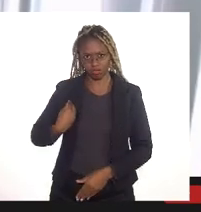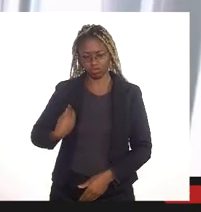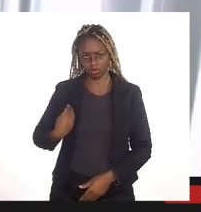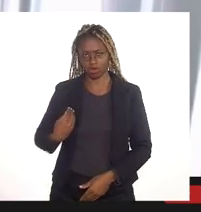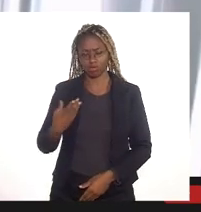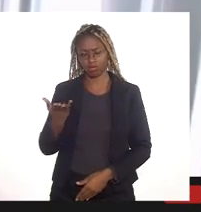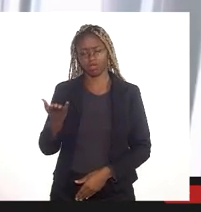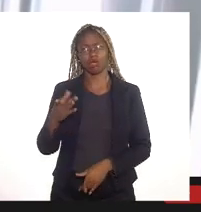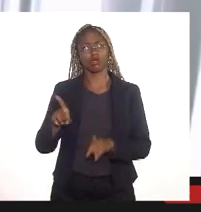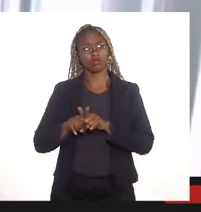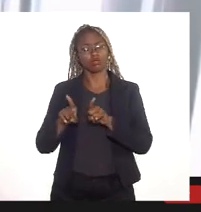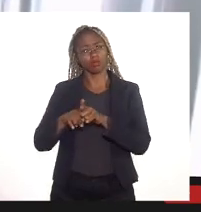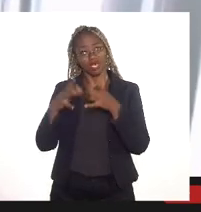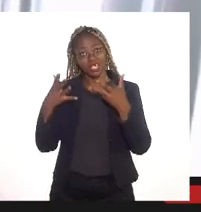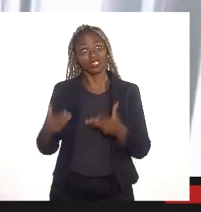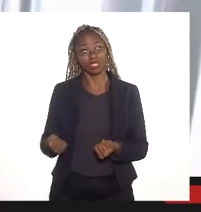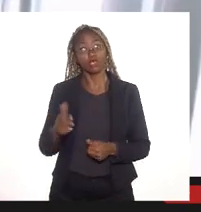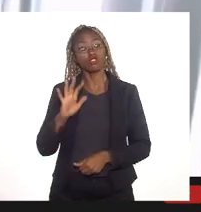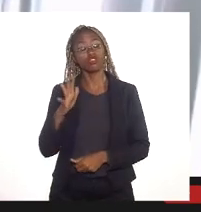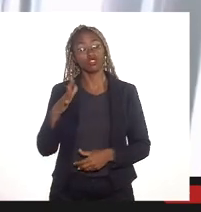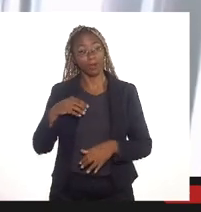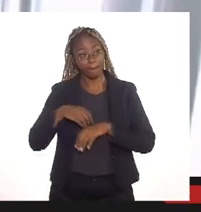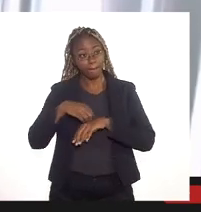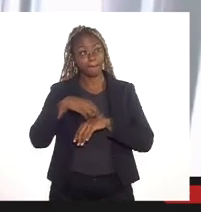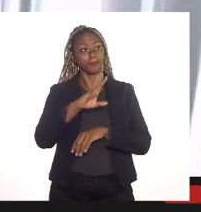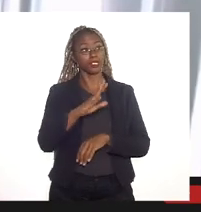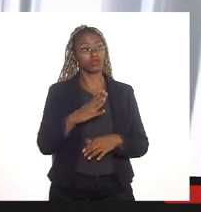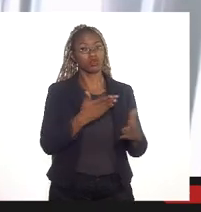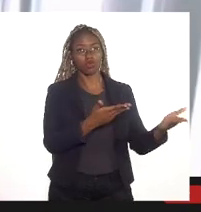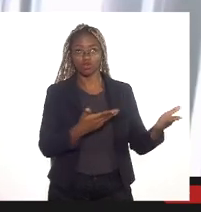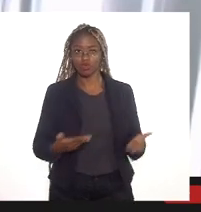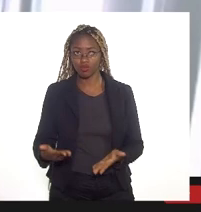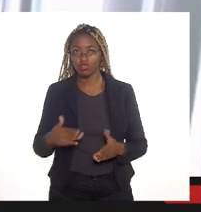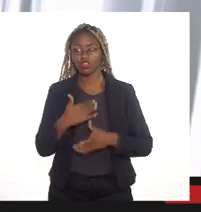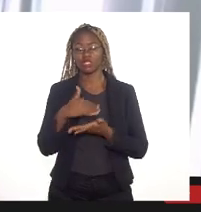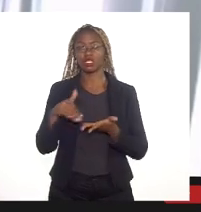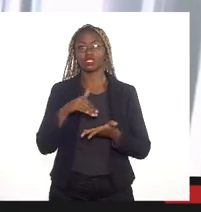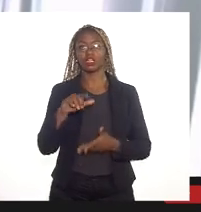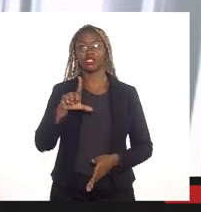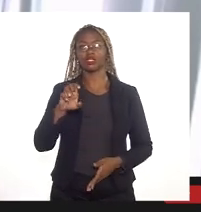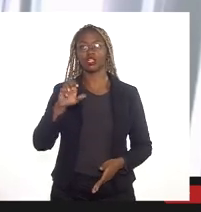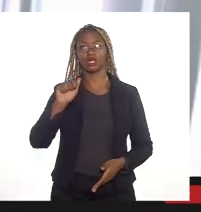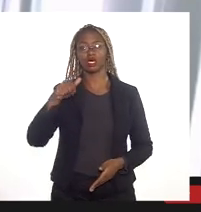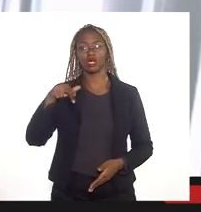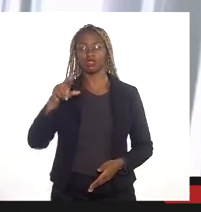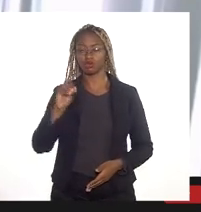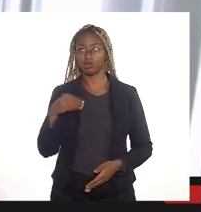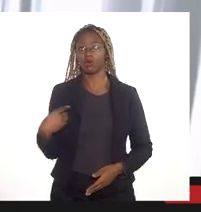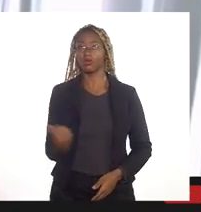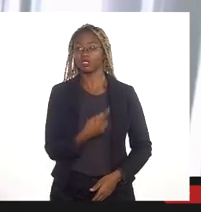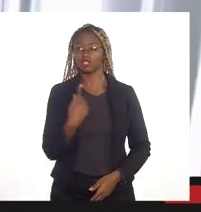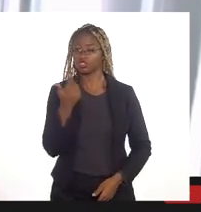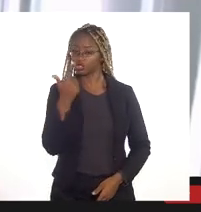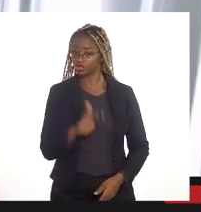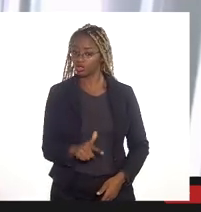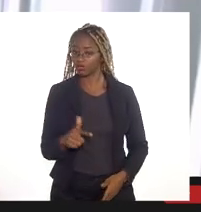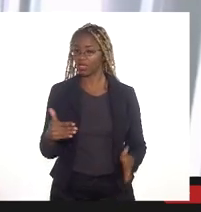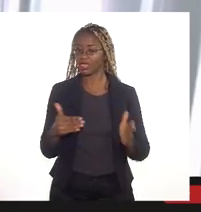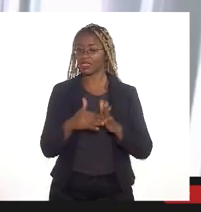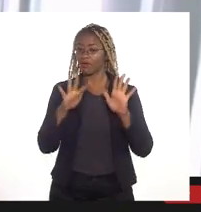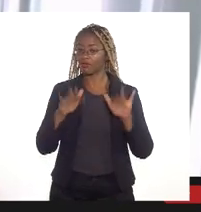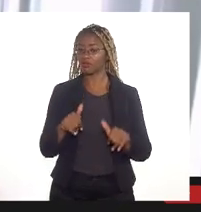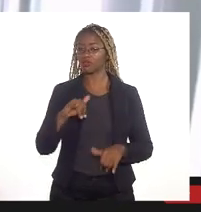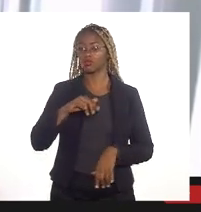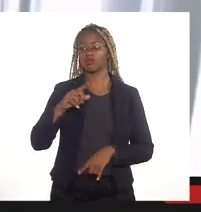lanço o convite ao secretário Leandro Guimarães para que a gente possa fazer uma nova rodada até o final do mês de